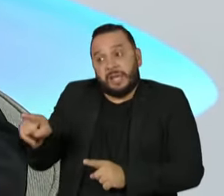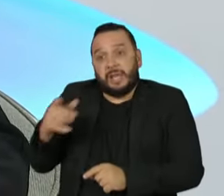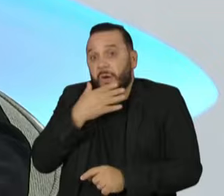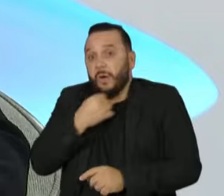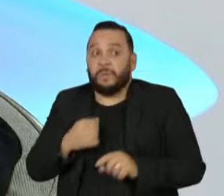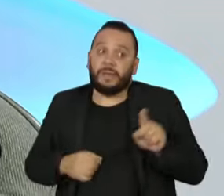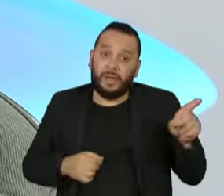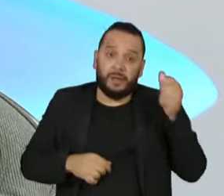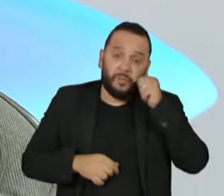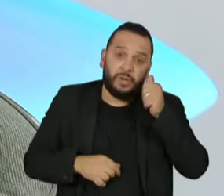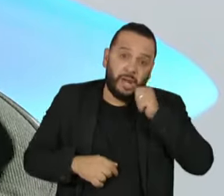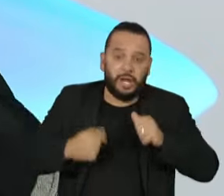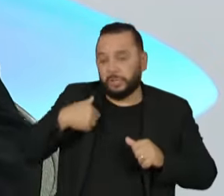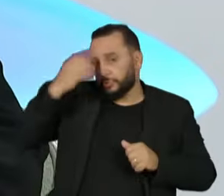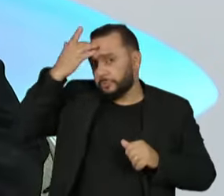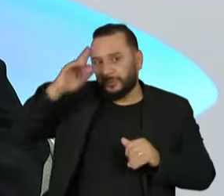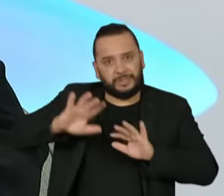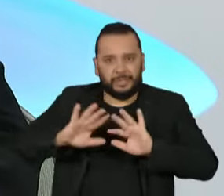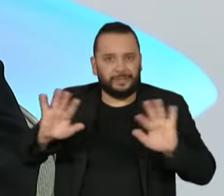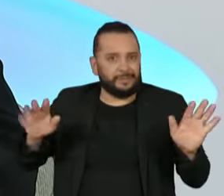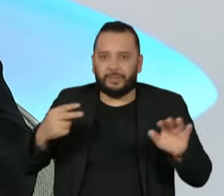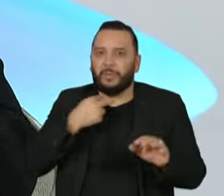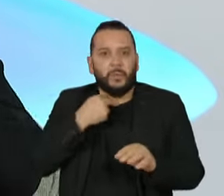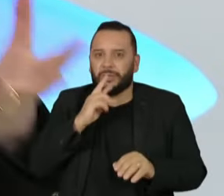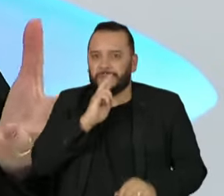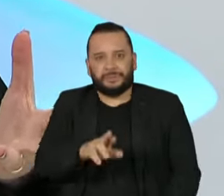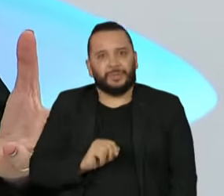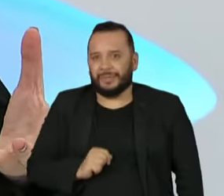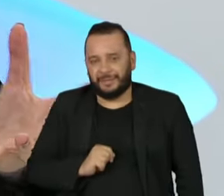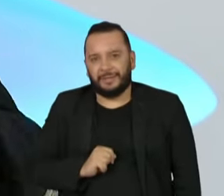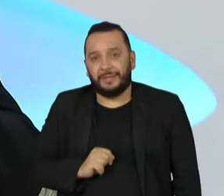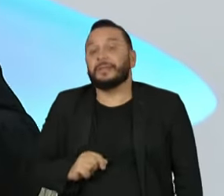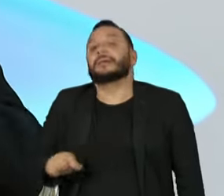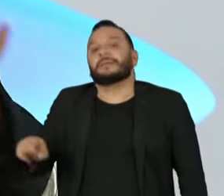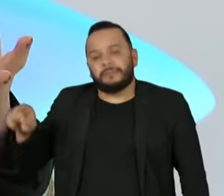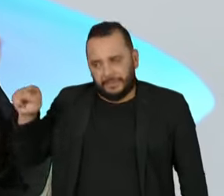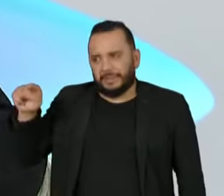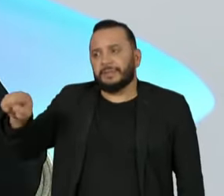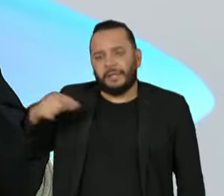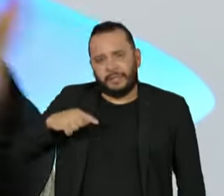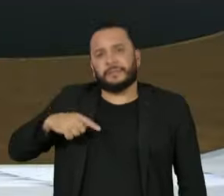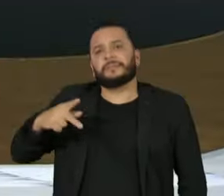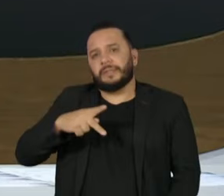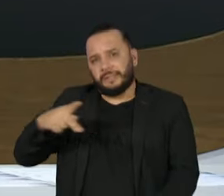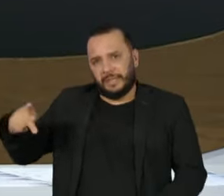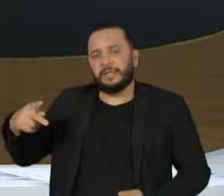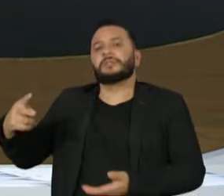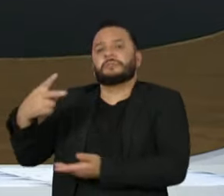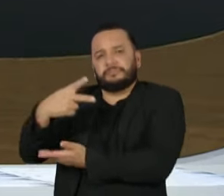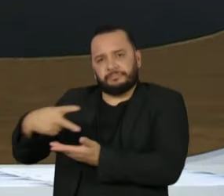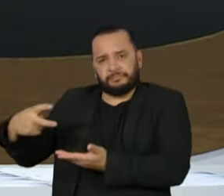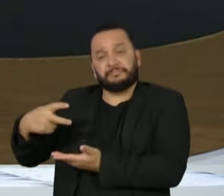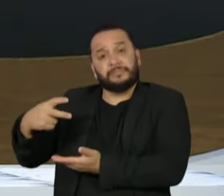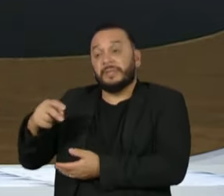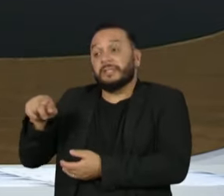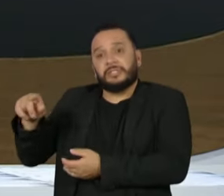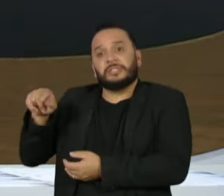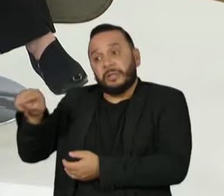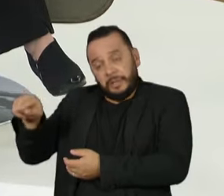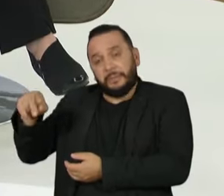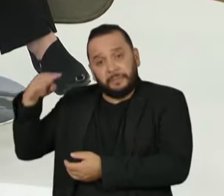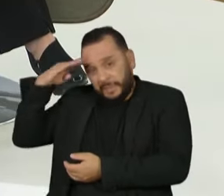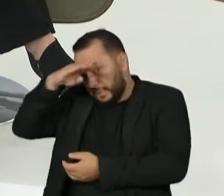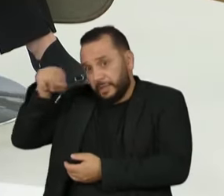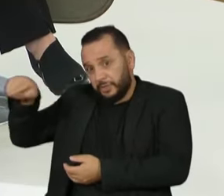situação é outra. Ele teve, lamentavelmente, comprou consciências. O atual presidente da República comprou consciências dentro do Congresso Nacional.